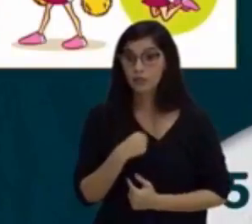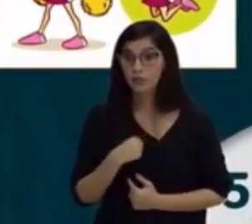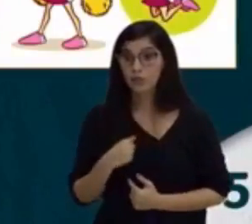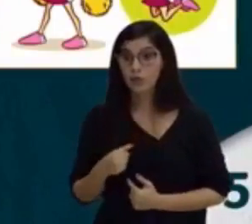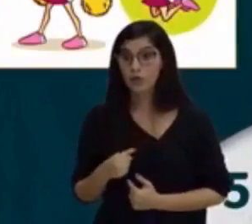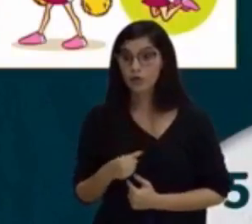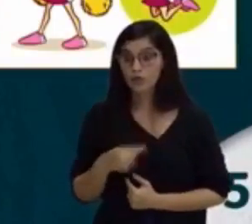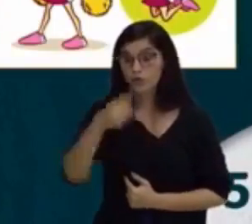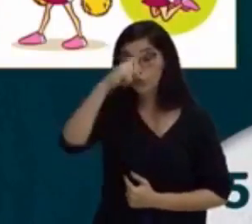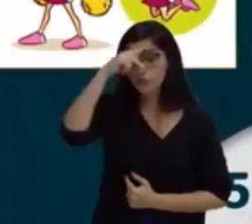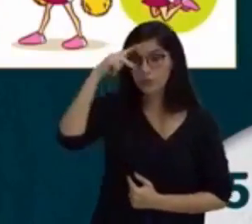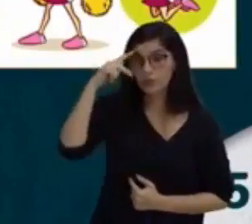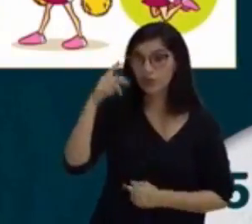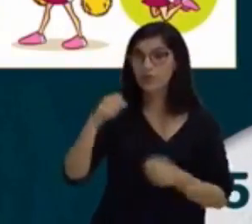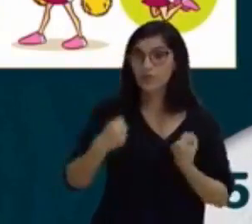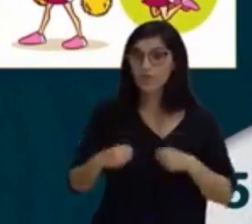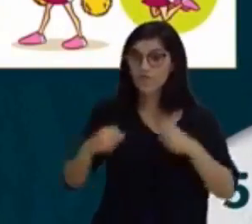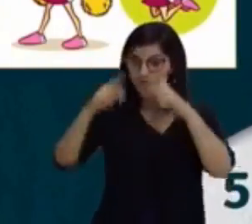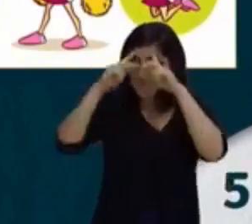treinar.